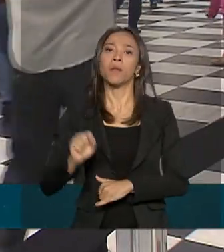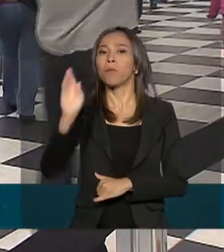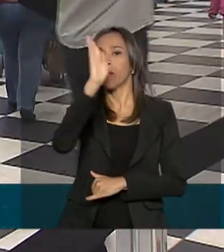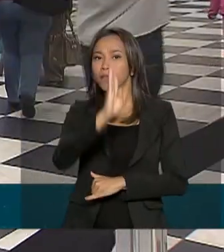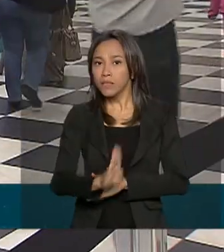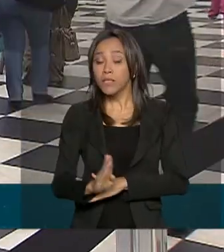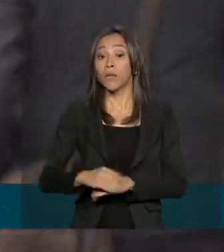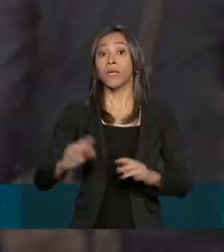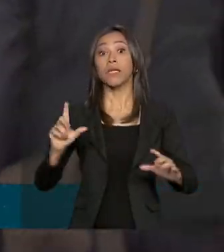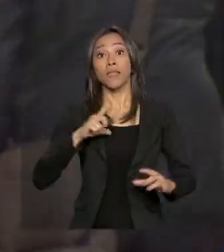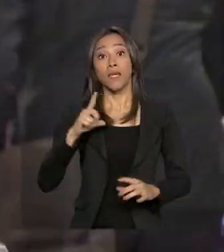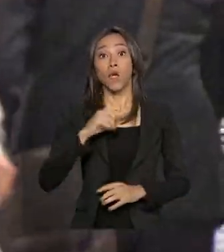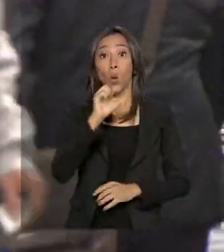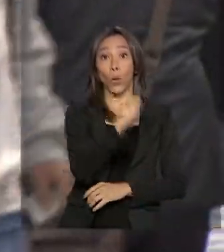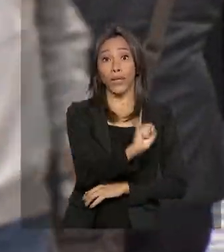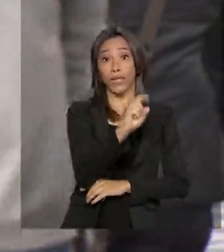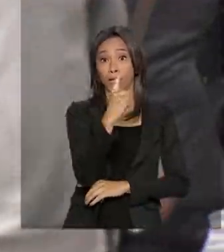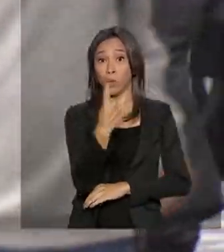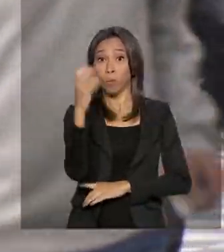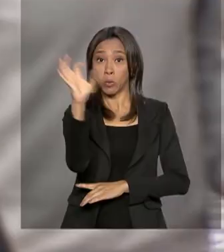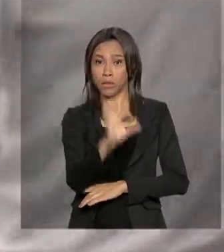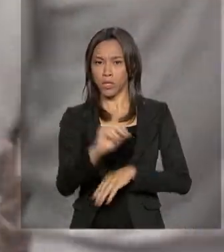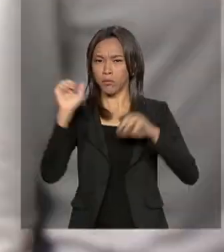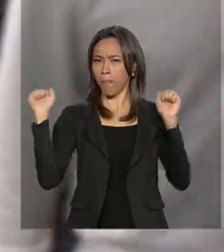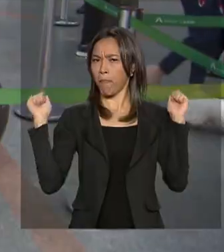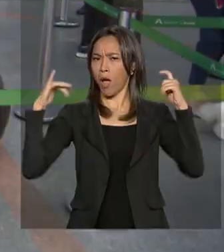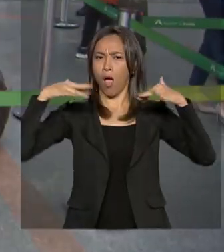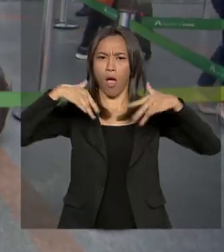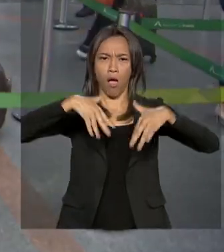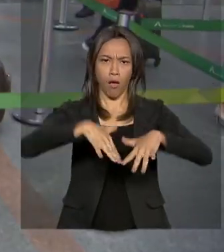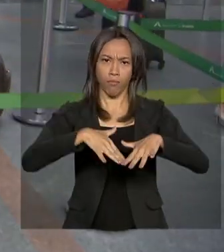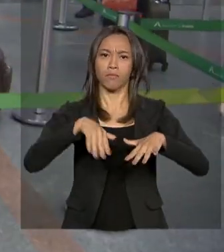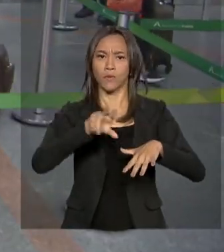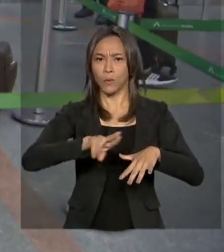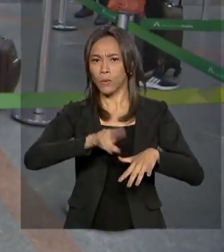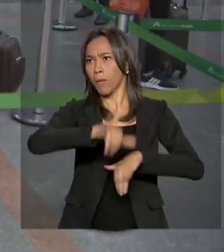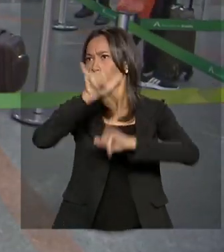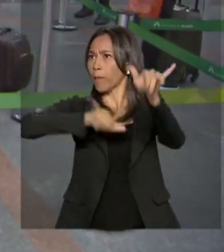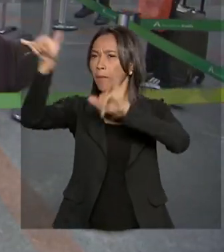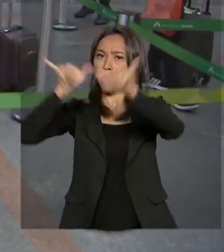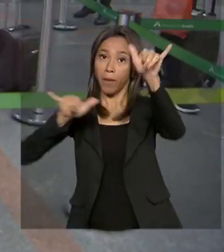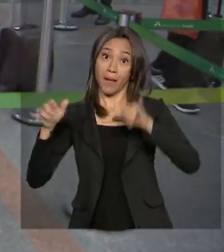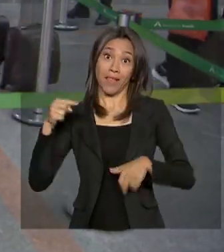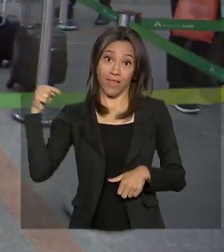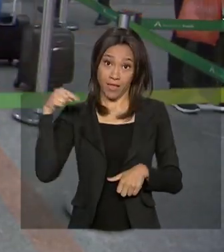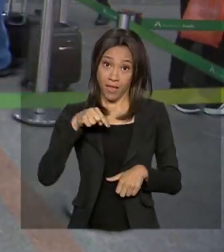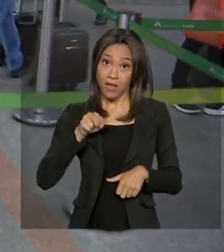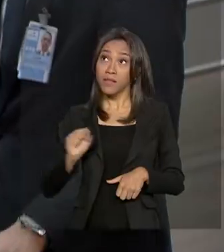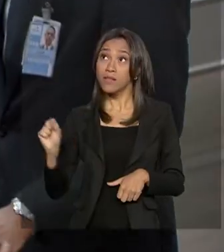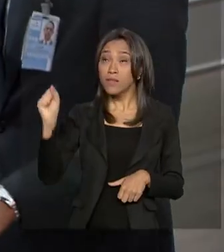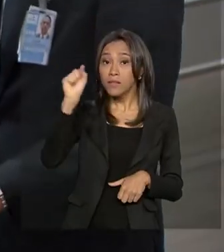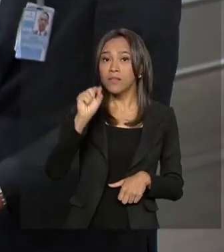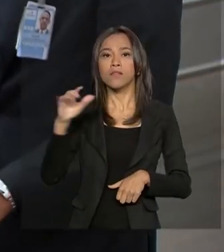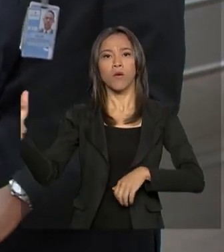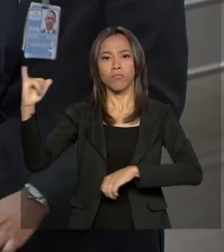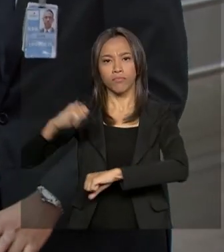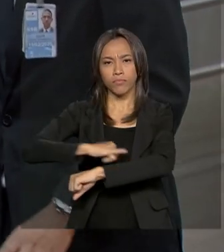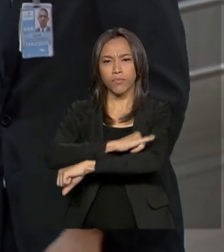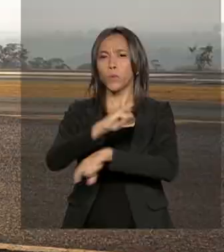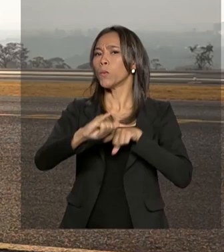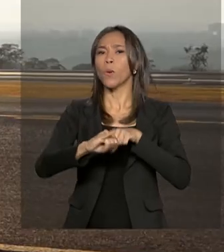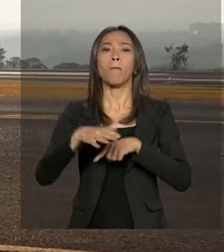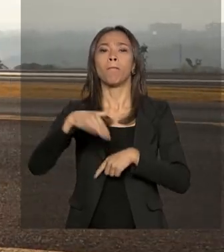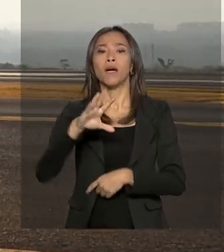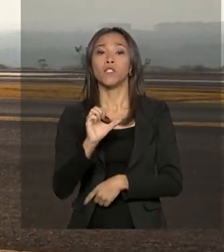81% do fluxo total de passageiros. A expectativa é de que nesses aeroportos sejam registrados